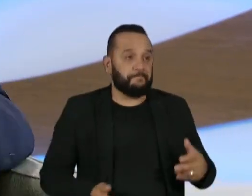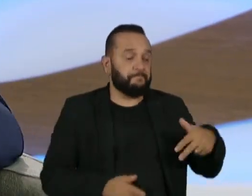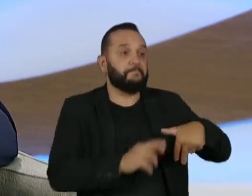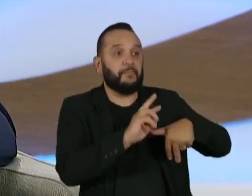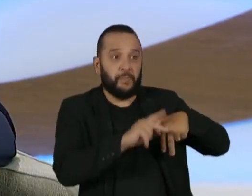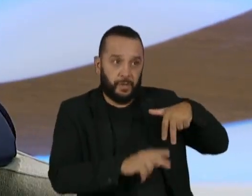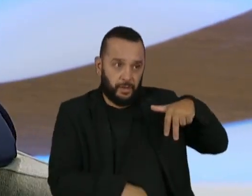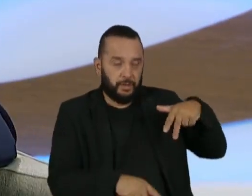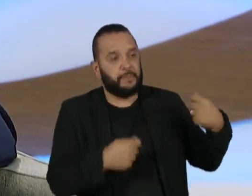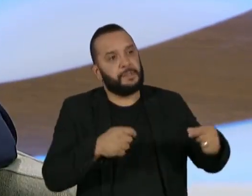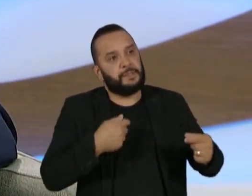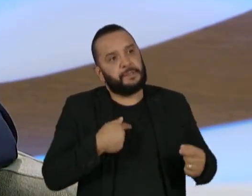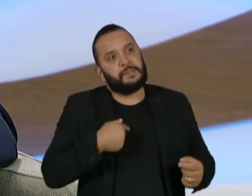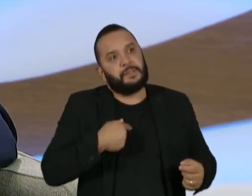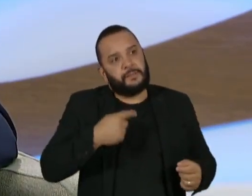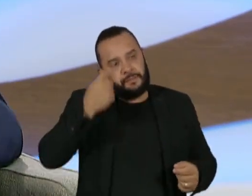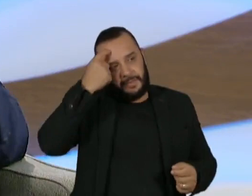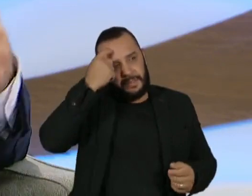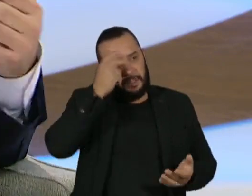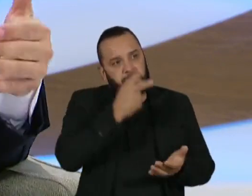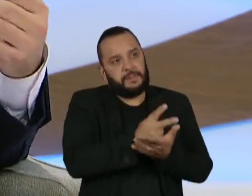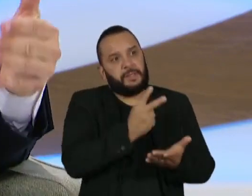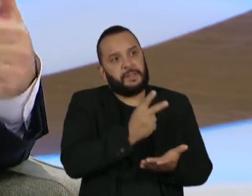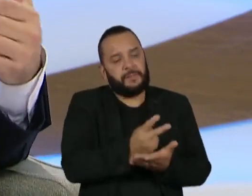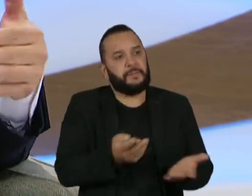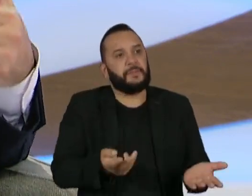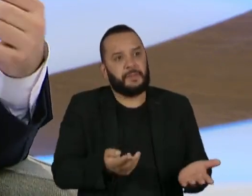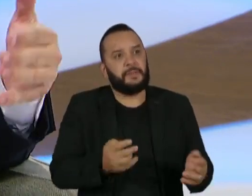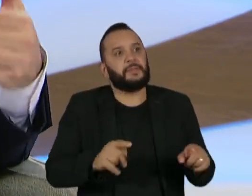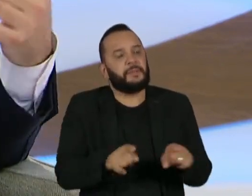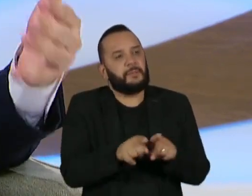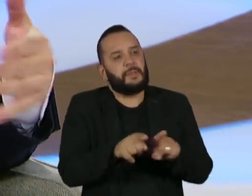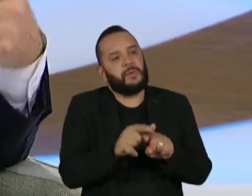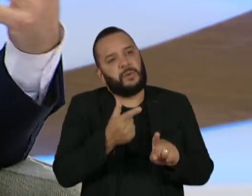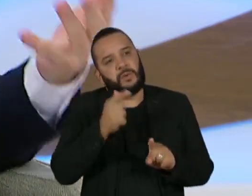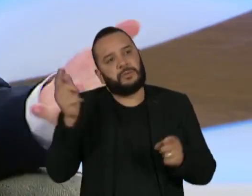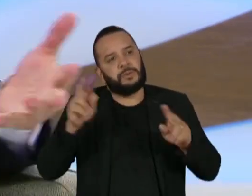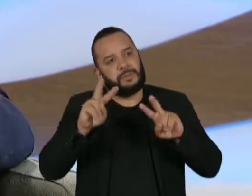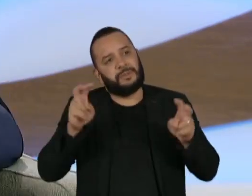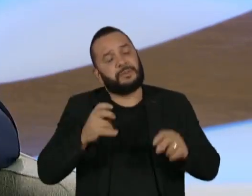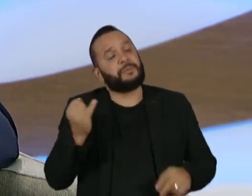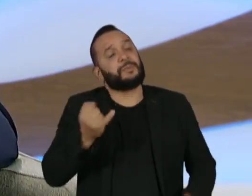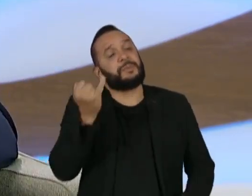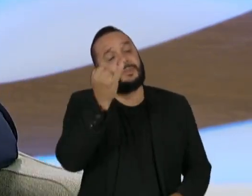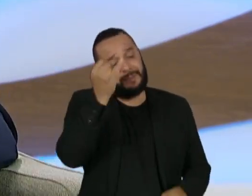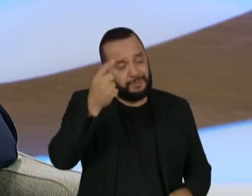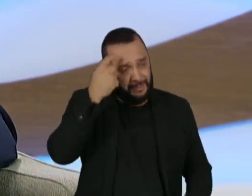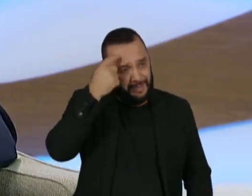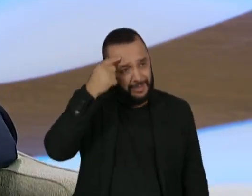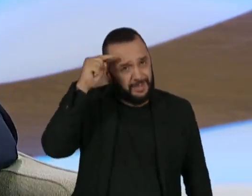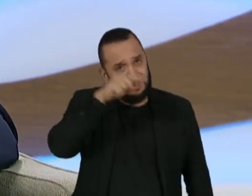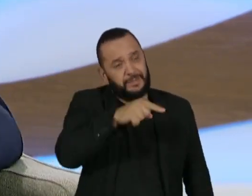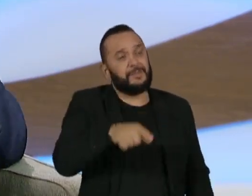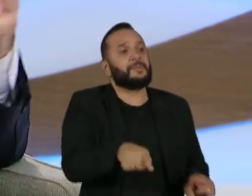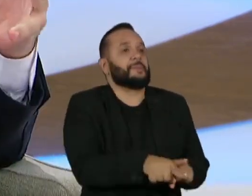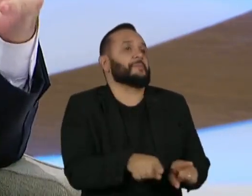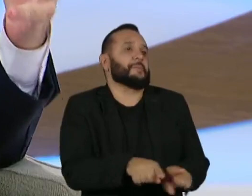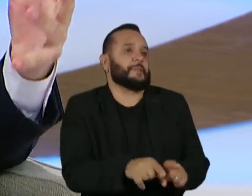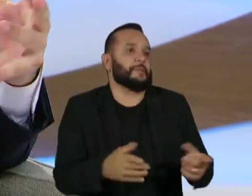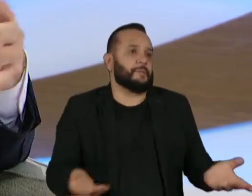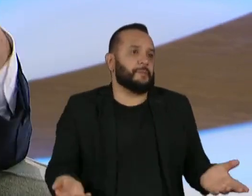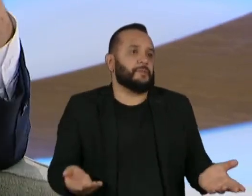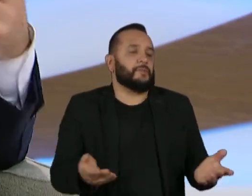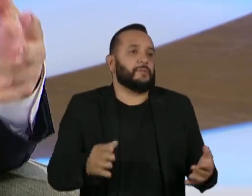deve ser observada sempre. E sempre que possível, outras questões importantes também devem ser consideradas. Mas, num